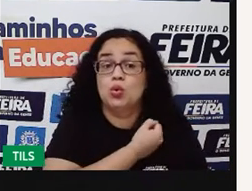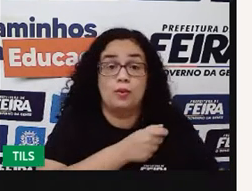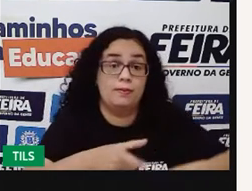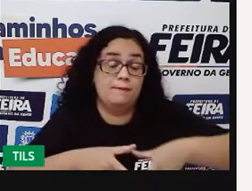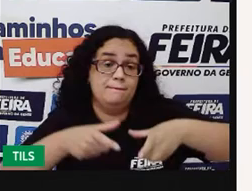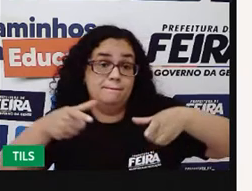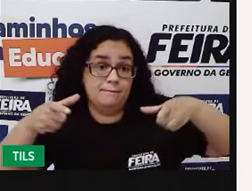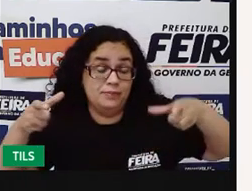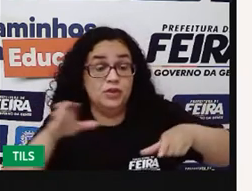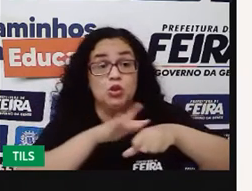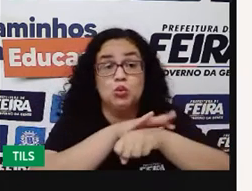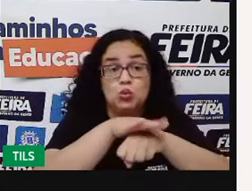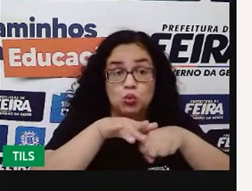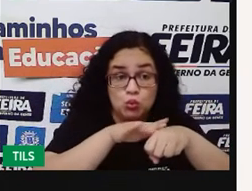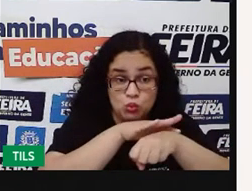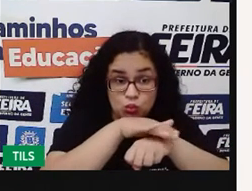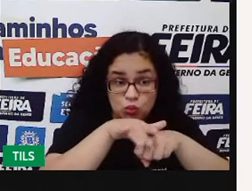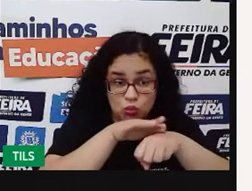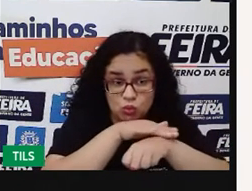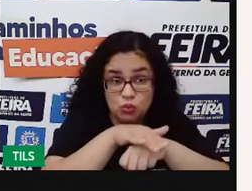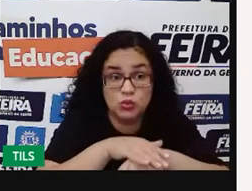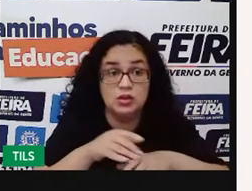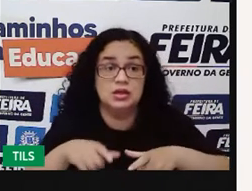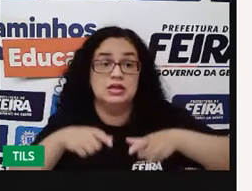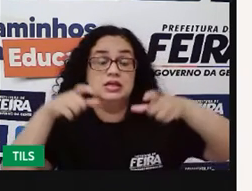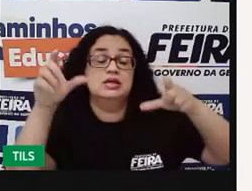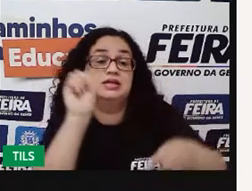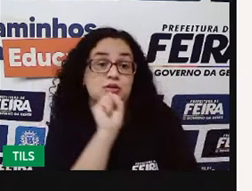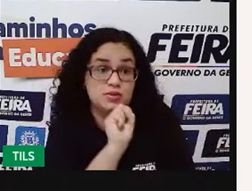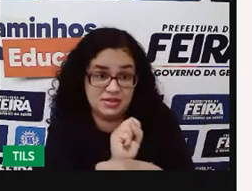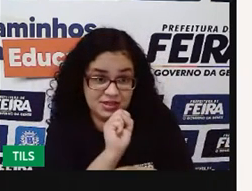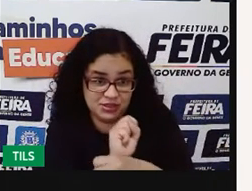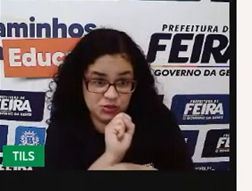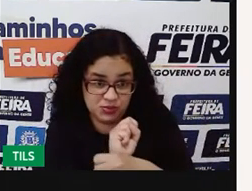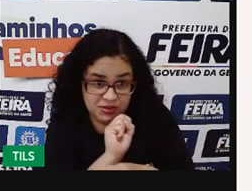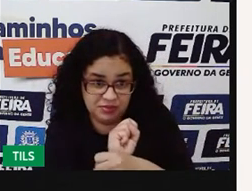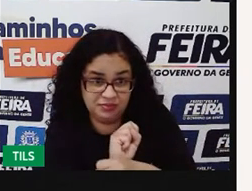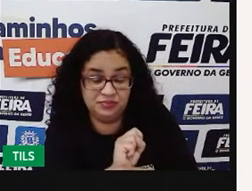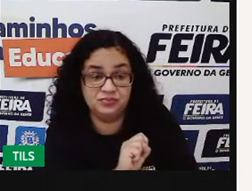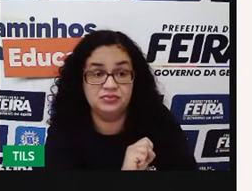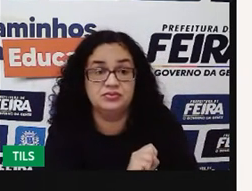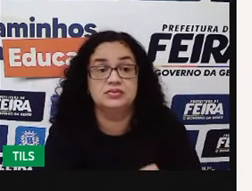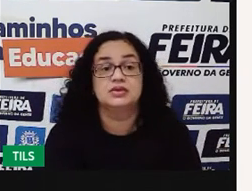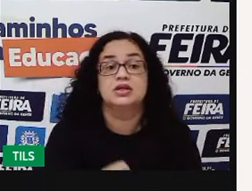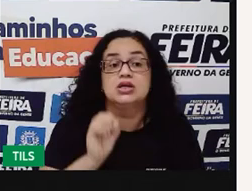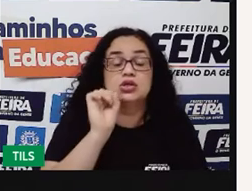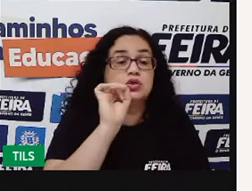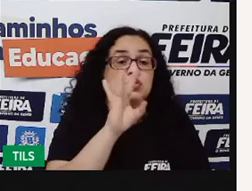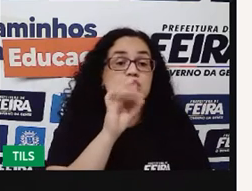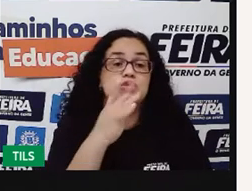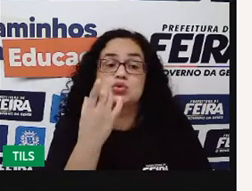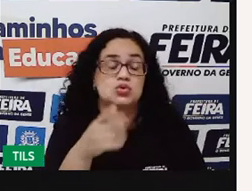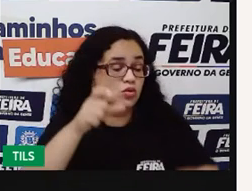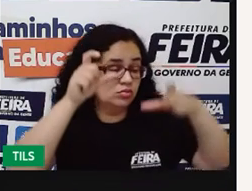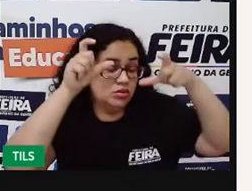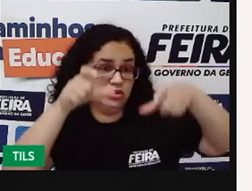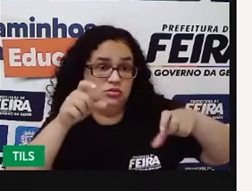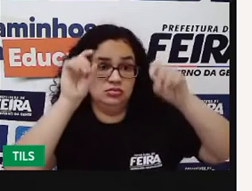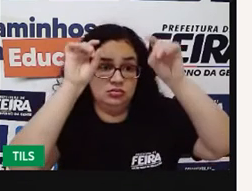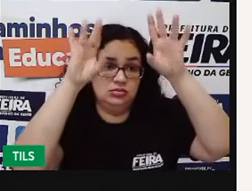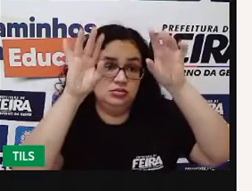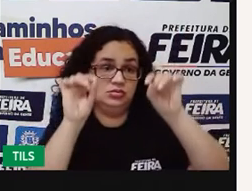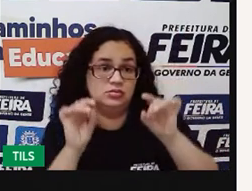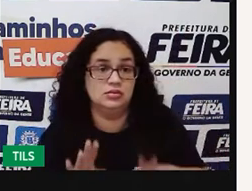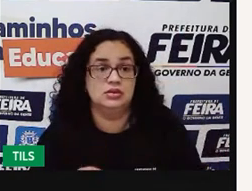uma determinada doença está muito acima do esperado e não é delimitado a uma região específica.